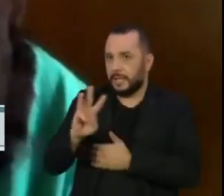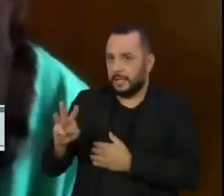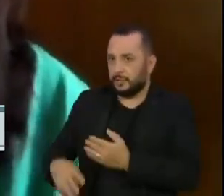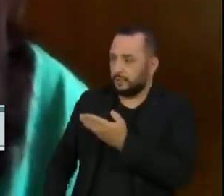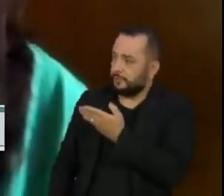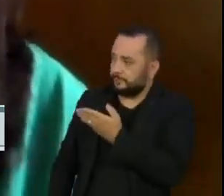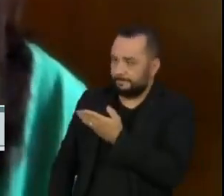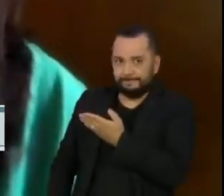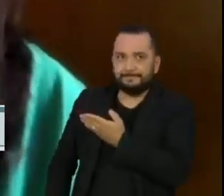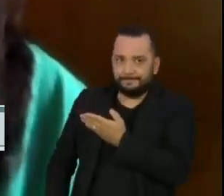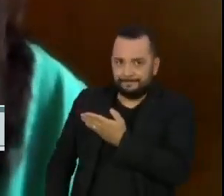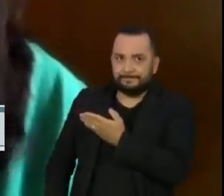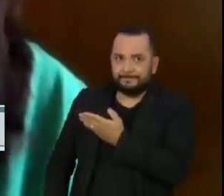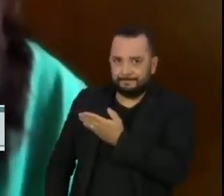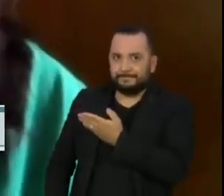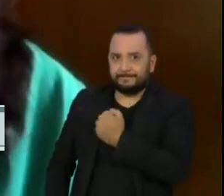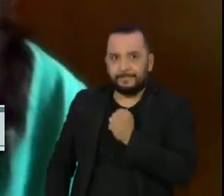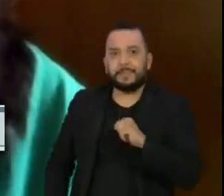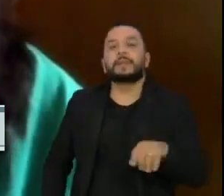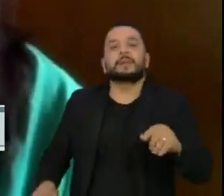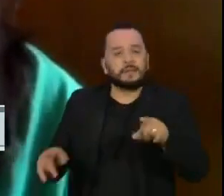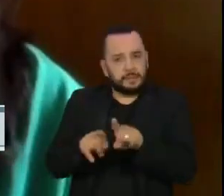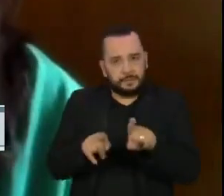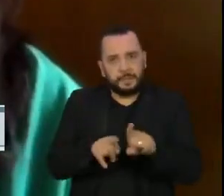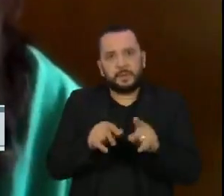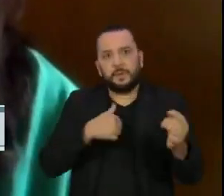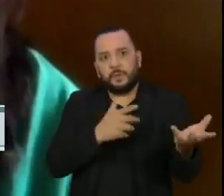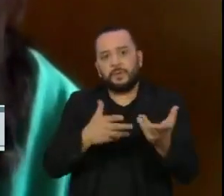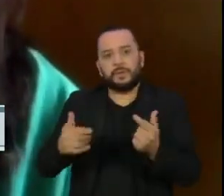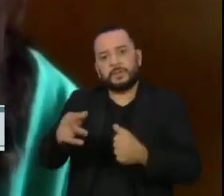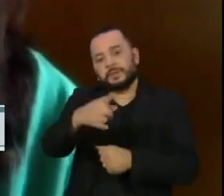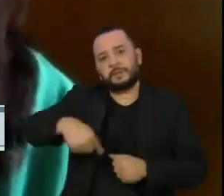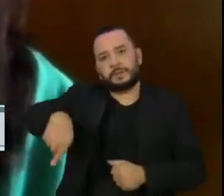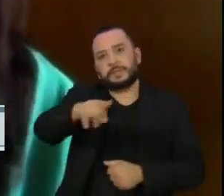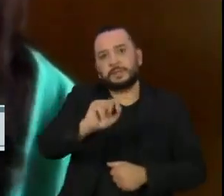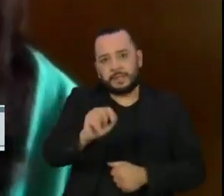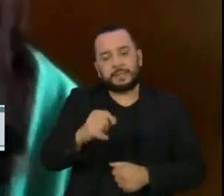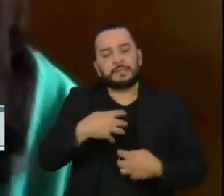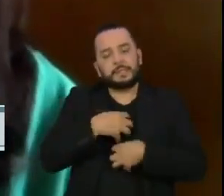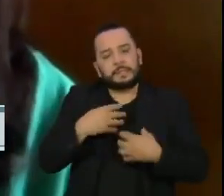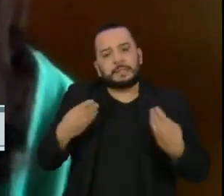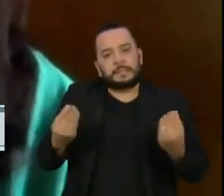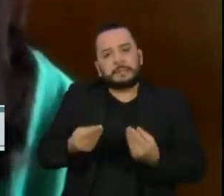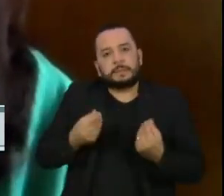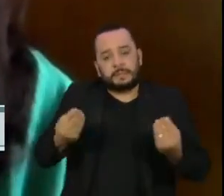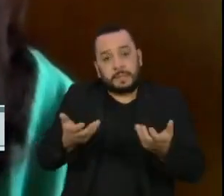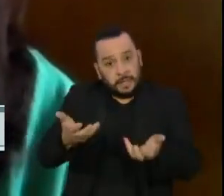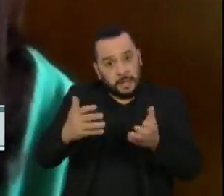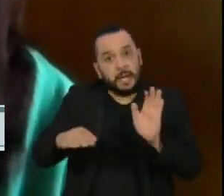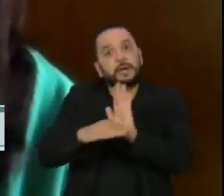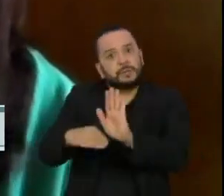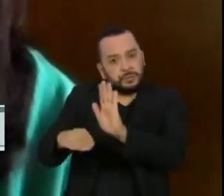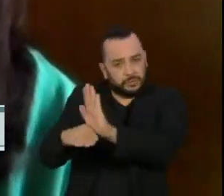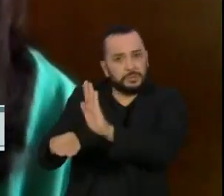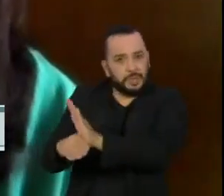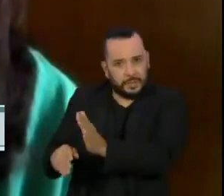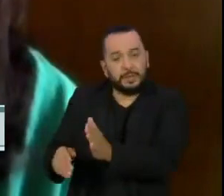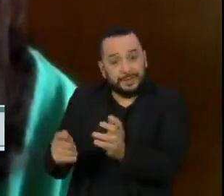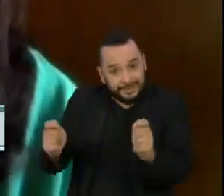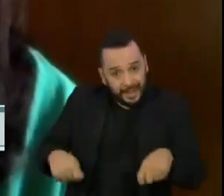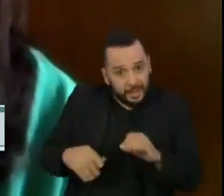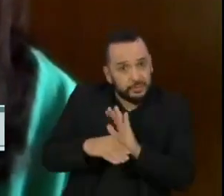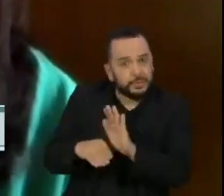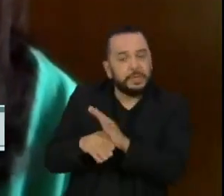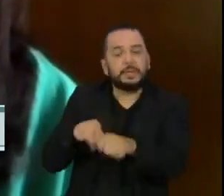campanha, que é despejozero.org e fica o convite, então, para todos que se sensibilizem com a causa e que queiram e possam ajudar